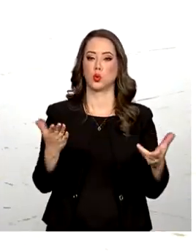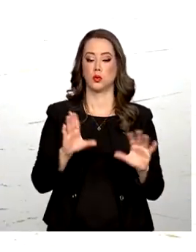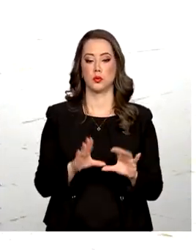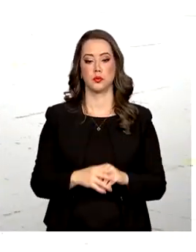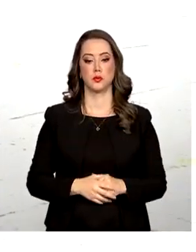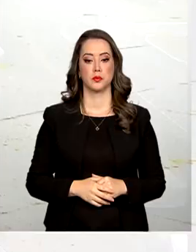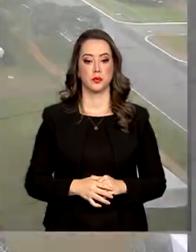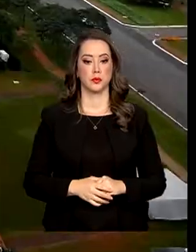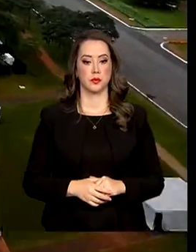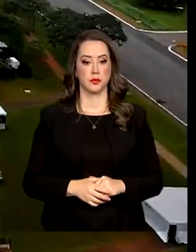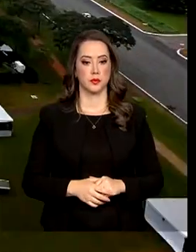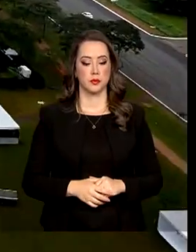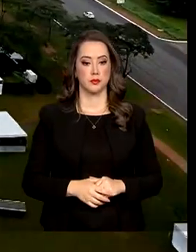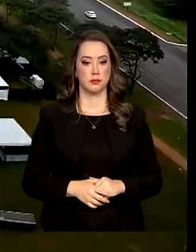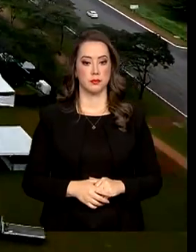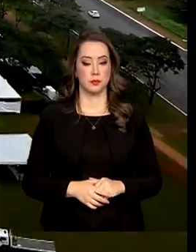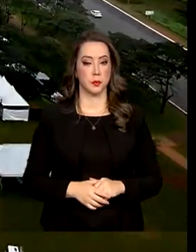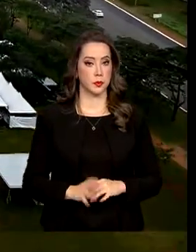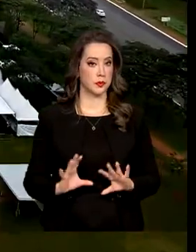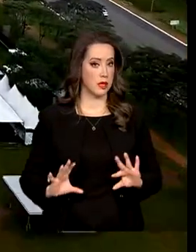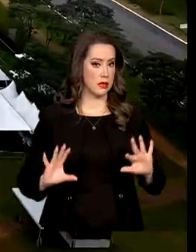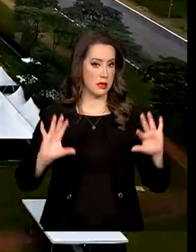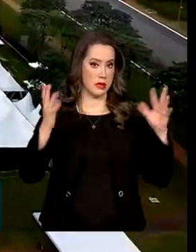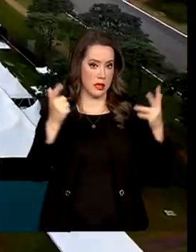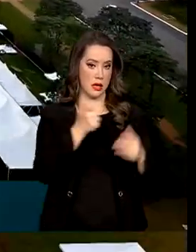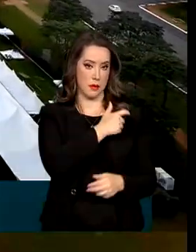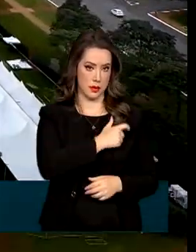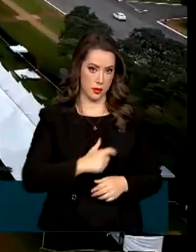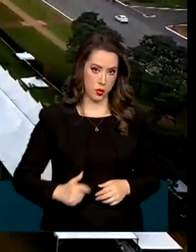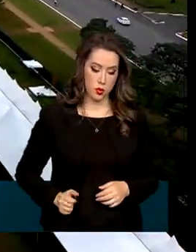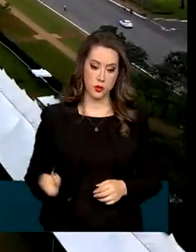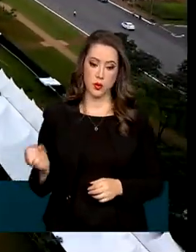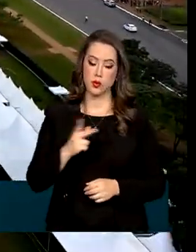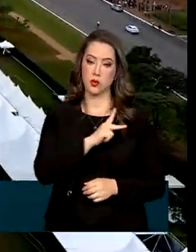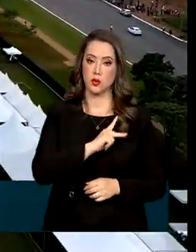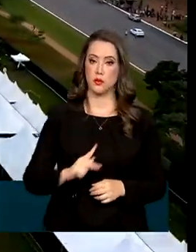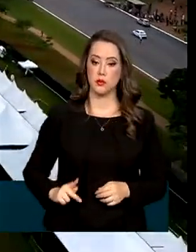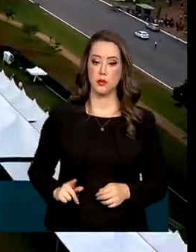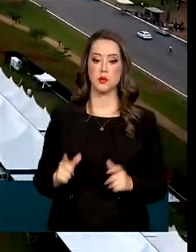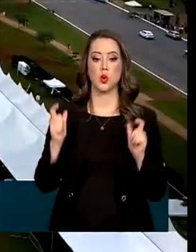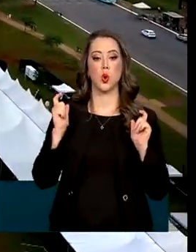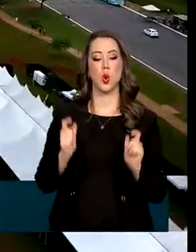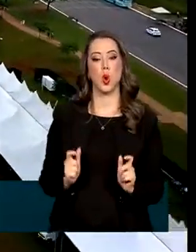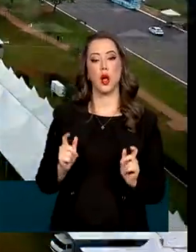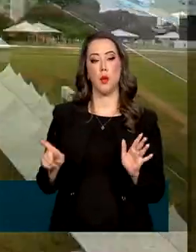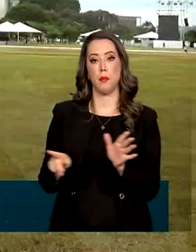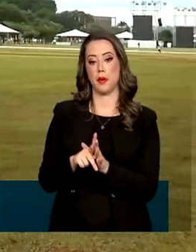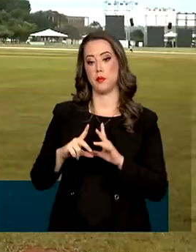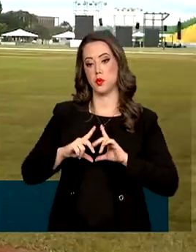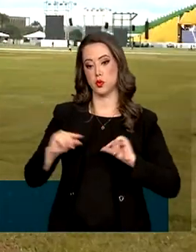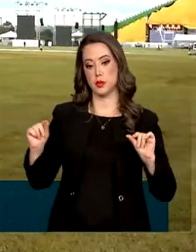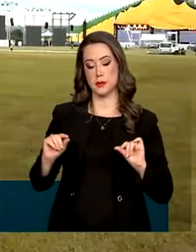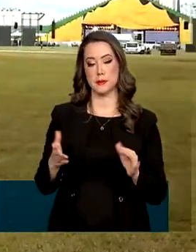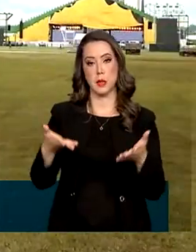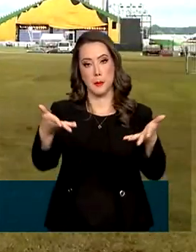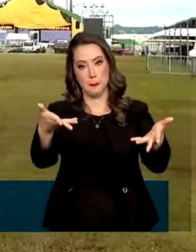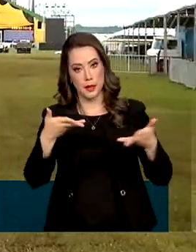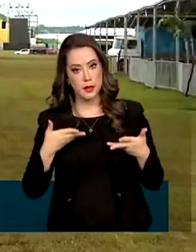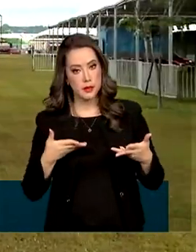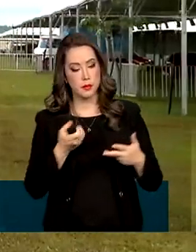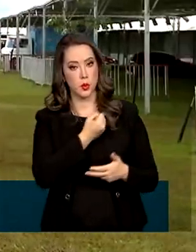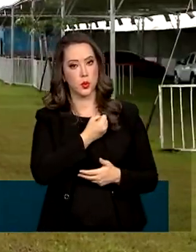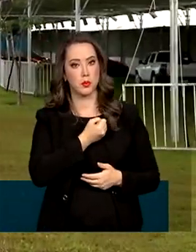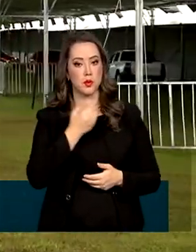reportagem. A cerimônia de posse do novo presidente acontecerá bem no centro de Brasília. E para receber um